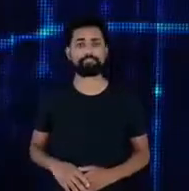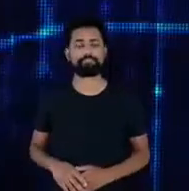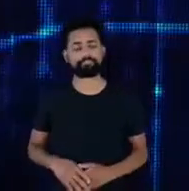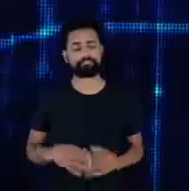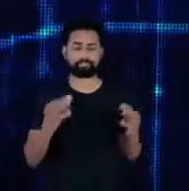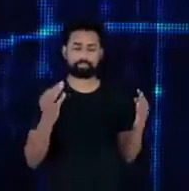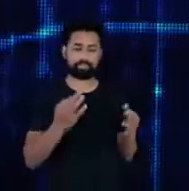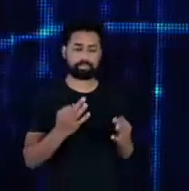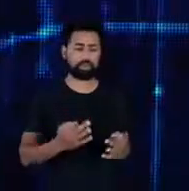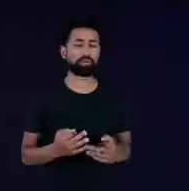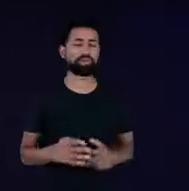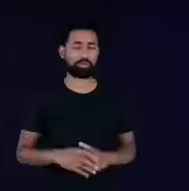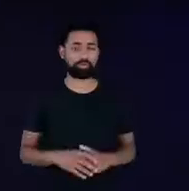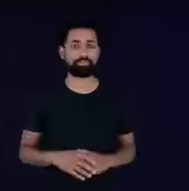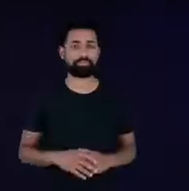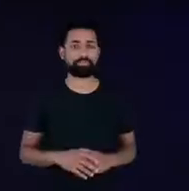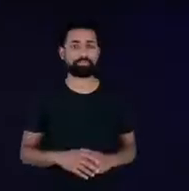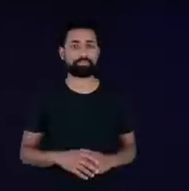Frederico